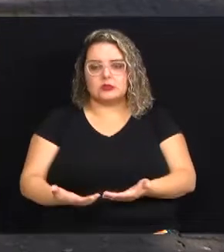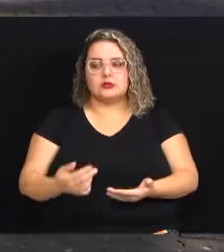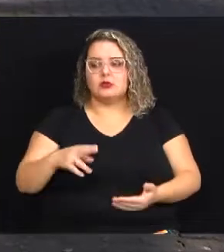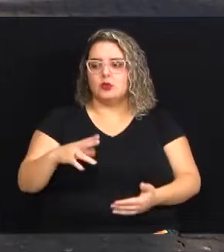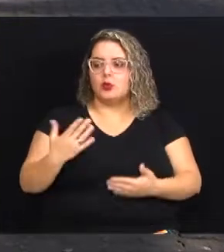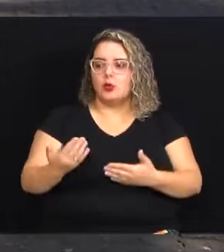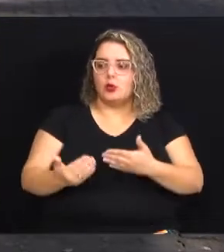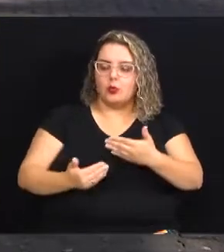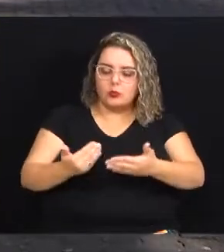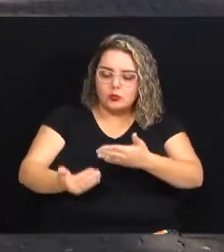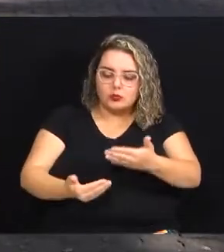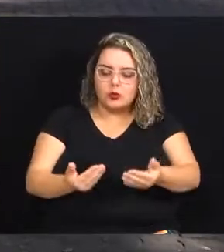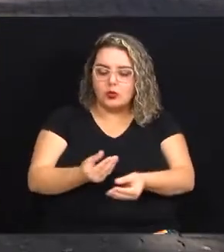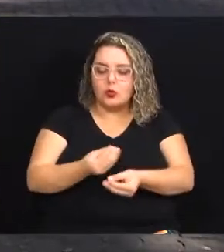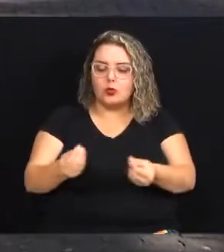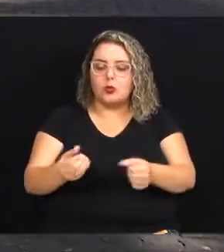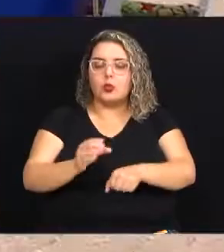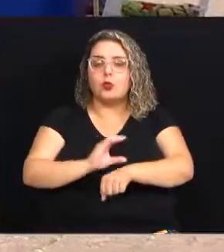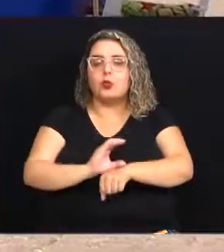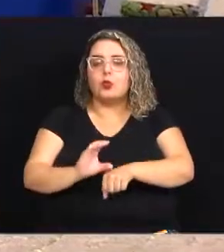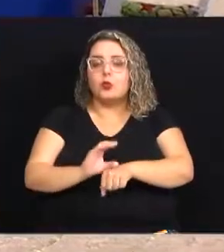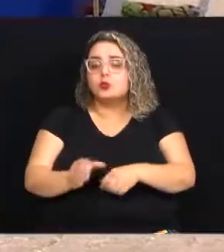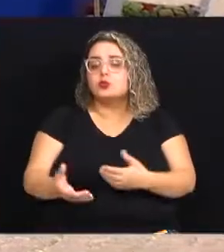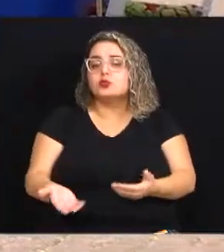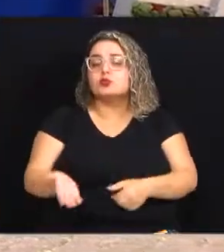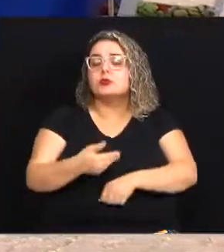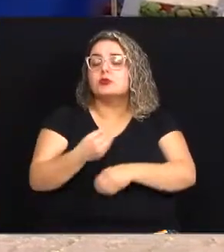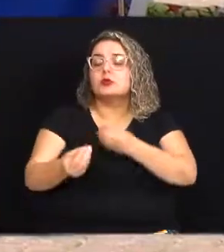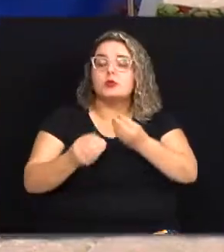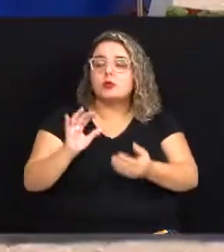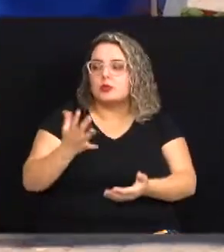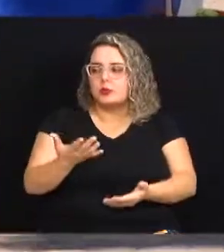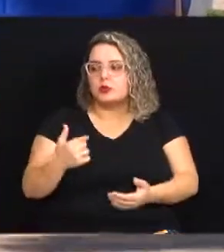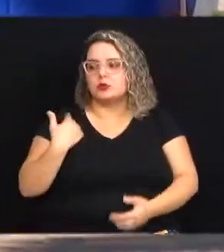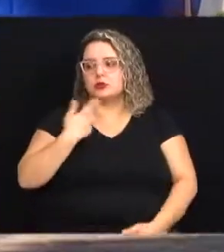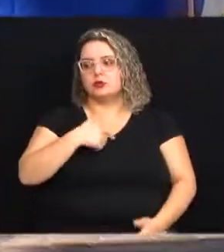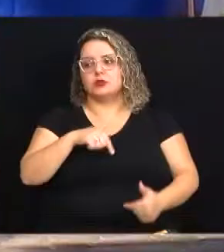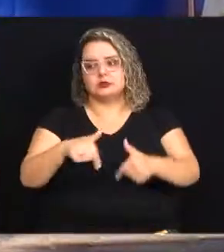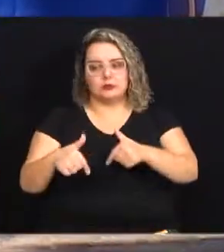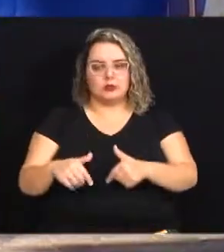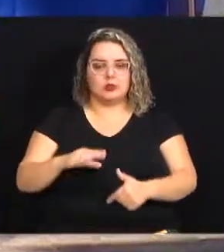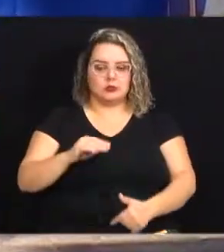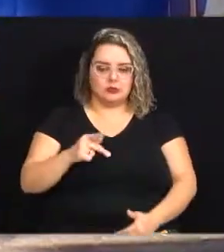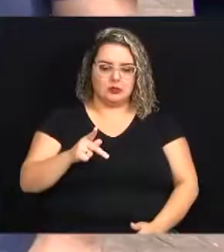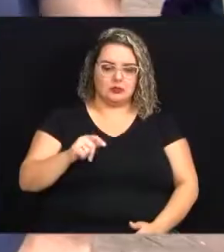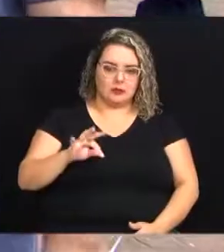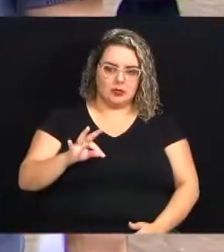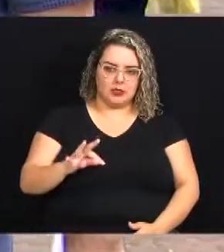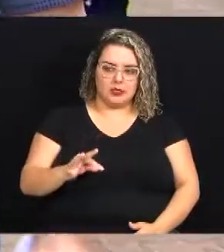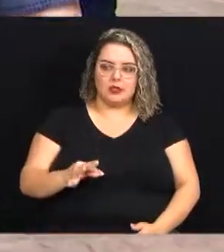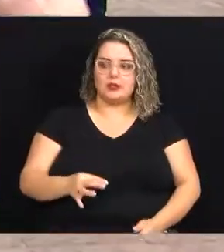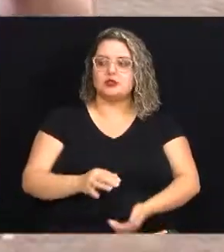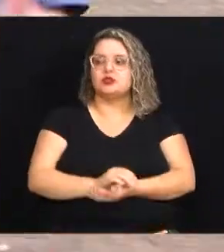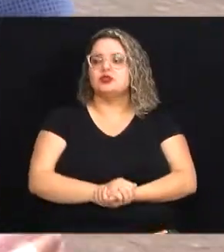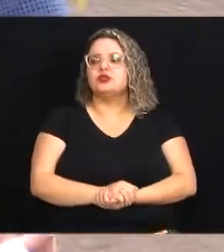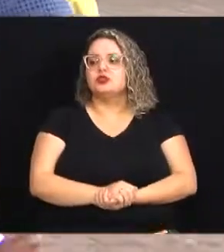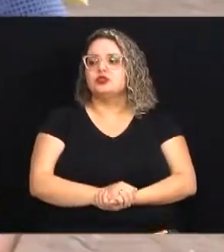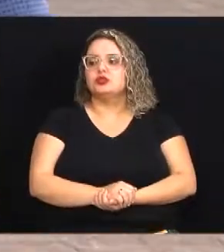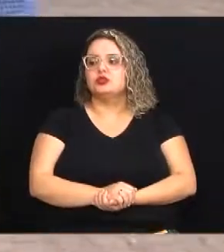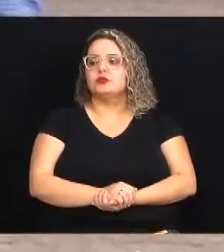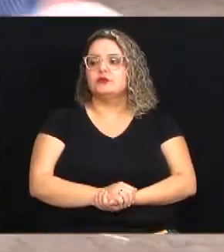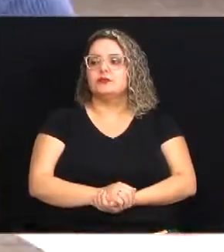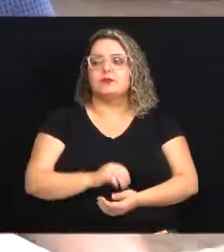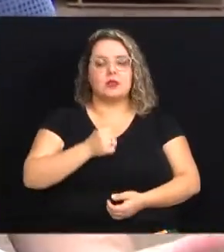ou ela passa por algum tipo de qualificação antes. Como funciona? Nós trabalhamos ali no CEPAT na Avenida Campos Salles 427